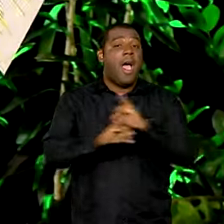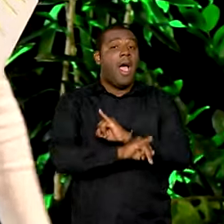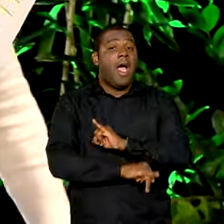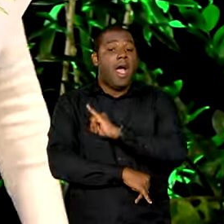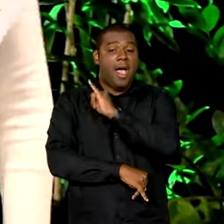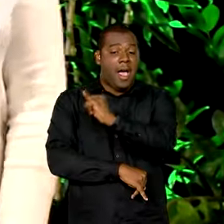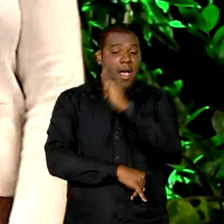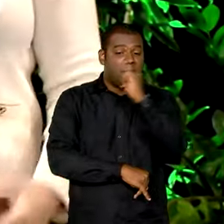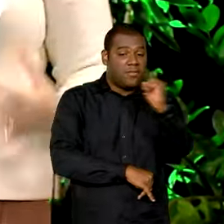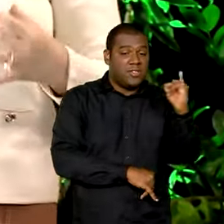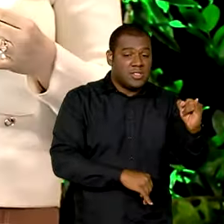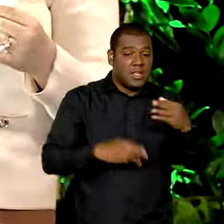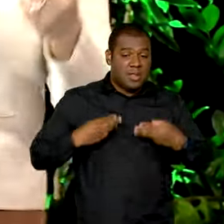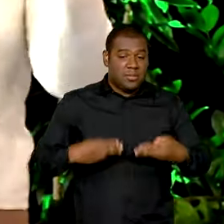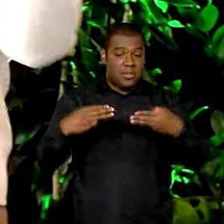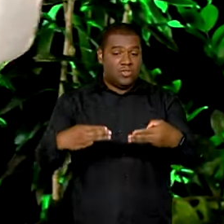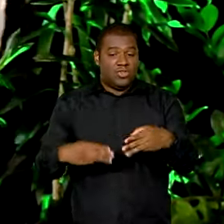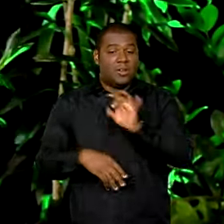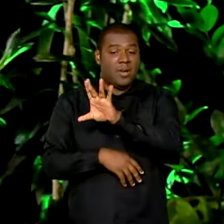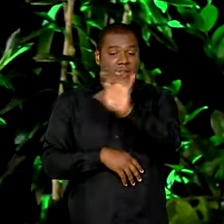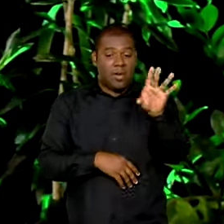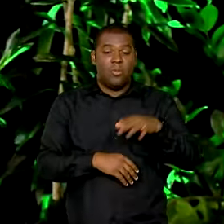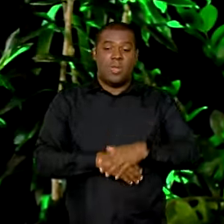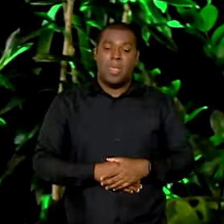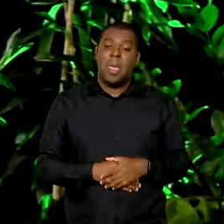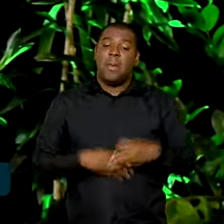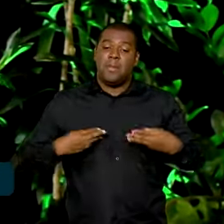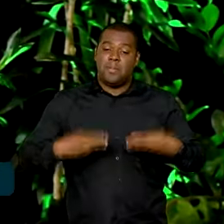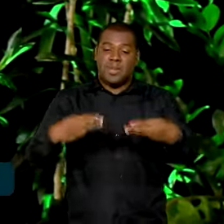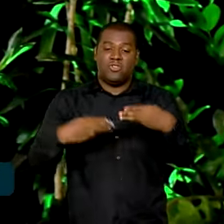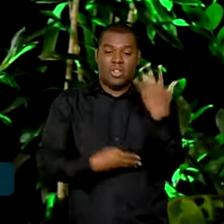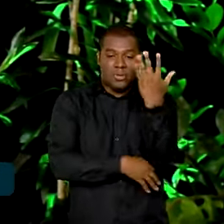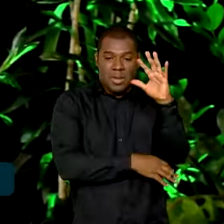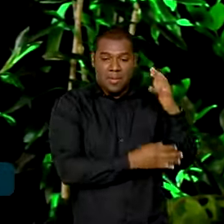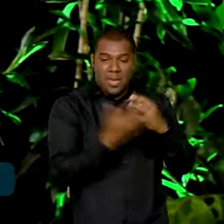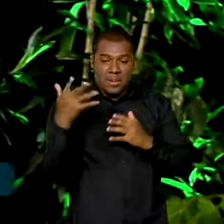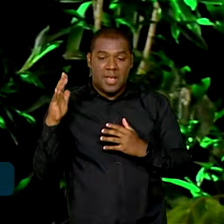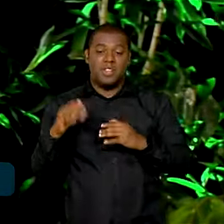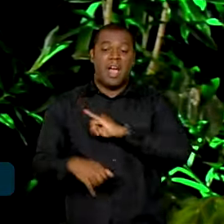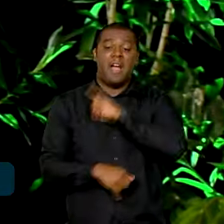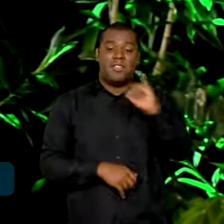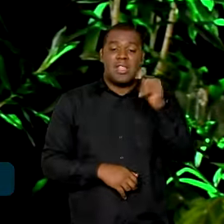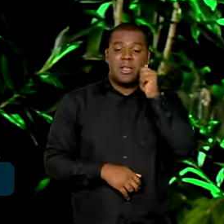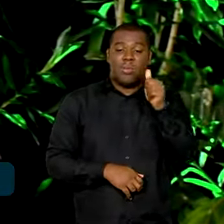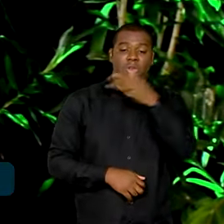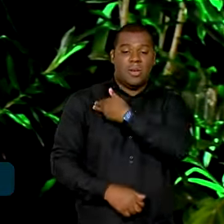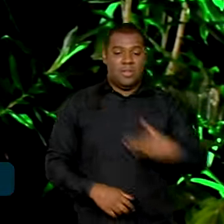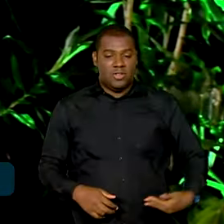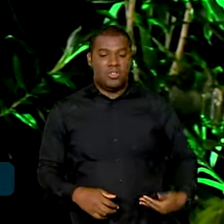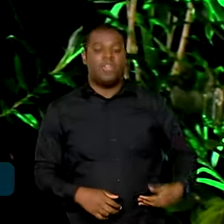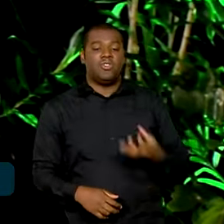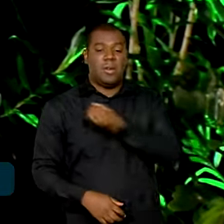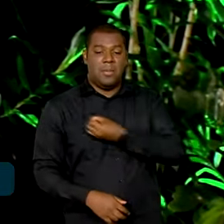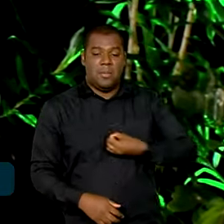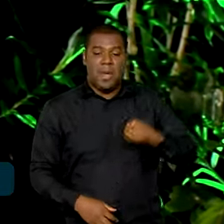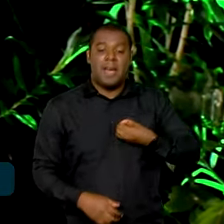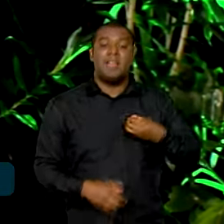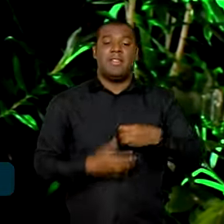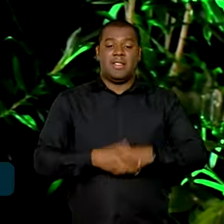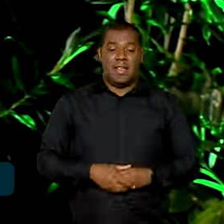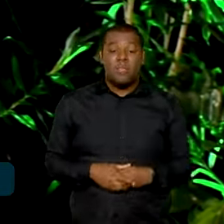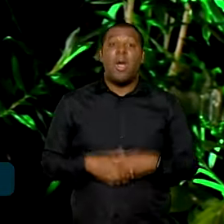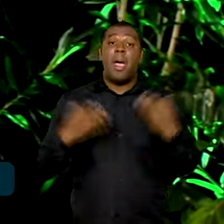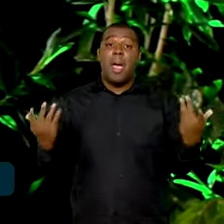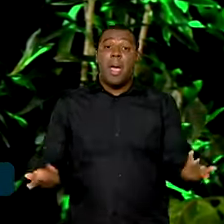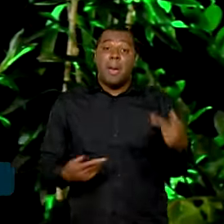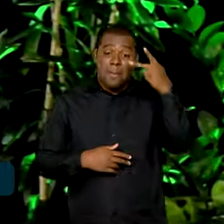Ministério do Meio Ambiente e para a Marina dizendo, está aqui o que o povo brasileiro quer. O programa mais votado na internet foi sobre